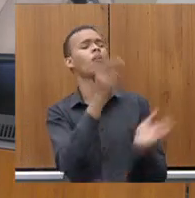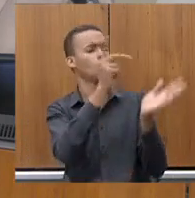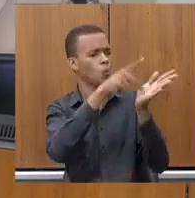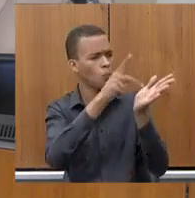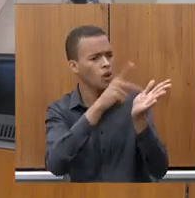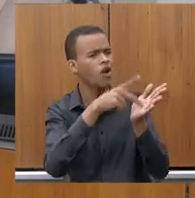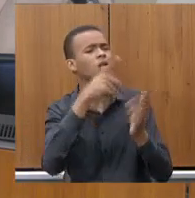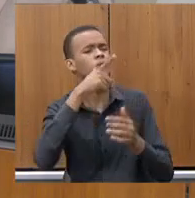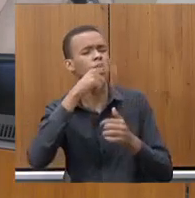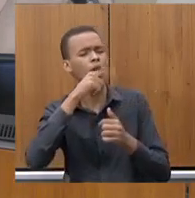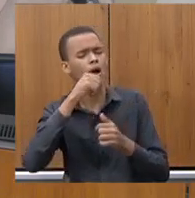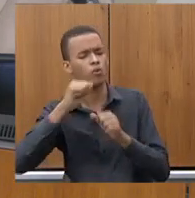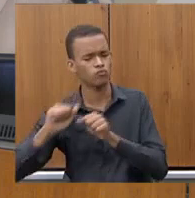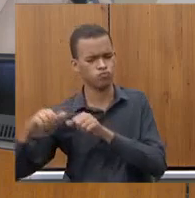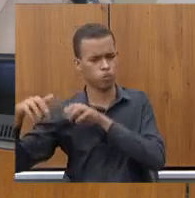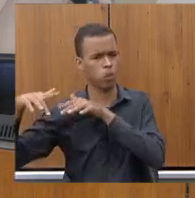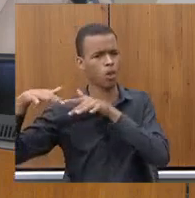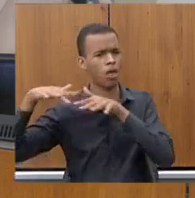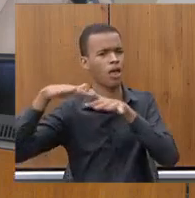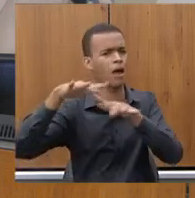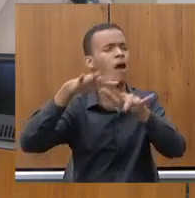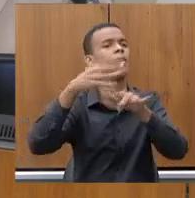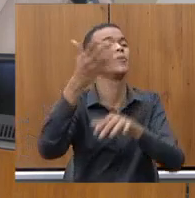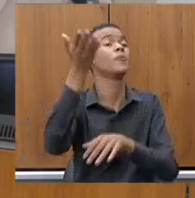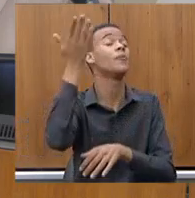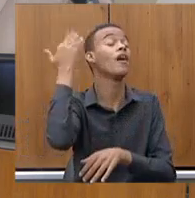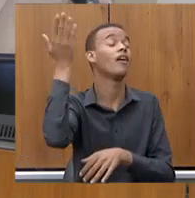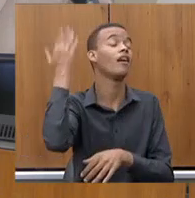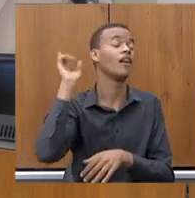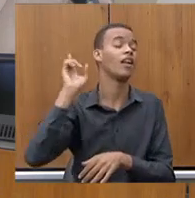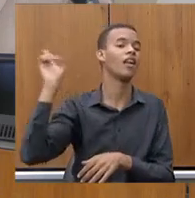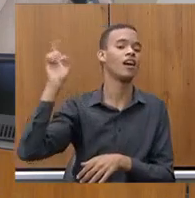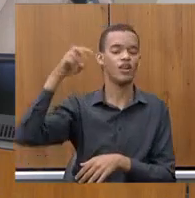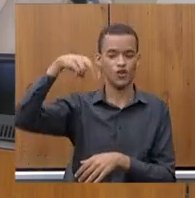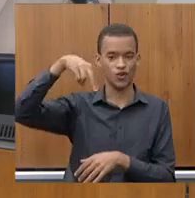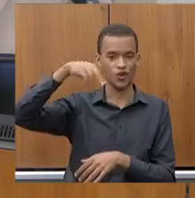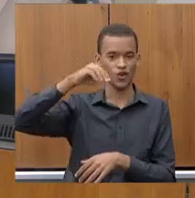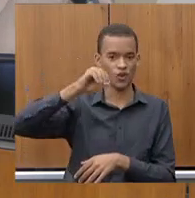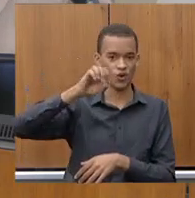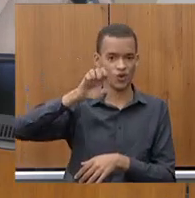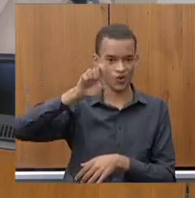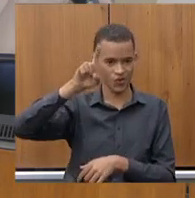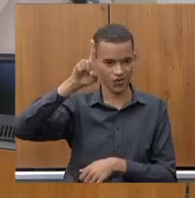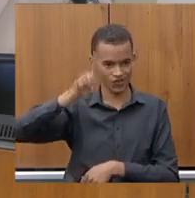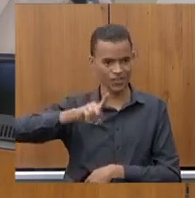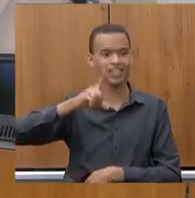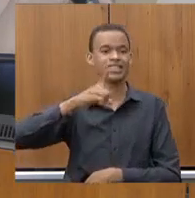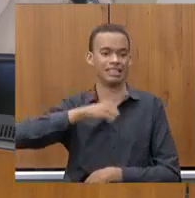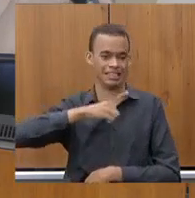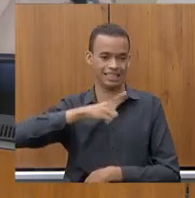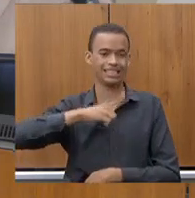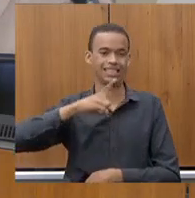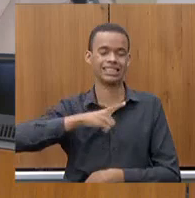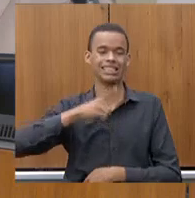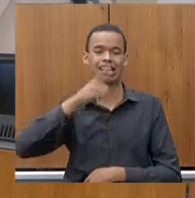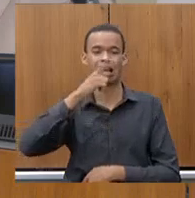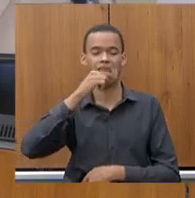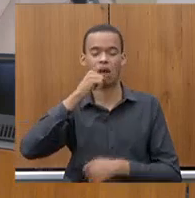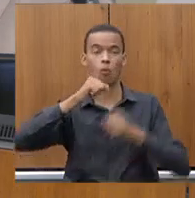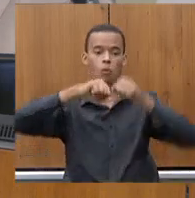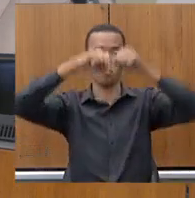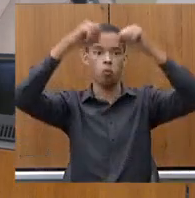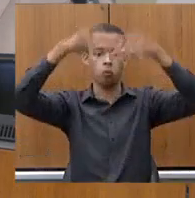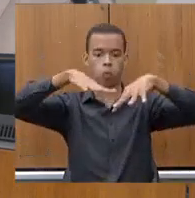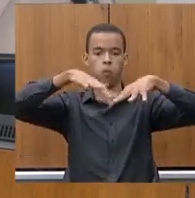Foi quando teve o dilúvio da Arca de Noé, aí realmente foi toda essa região toda, não ficou nada. Mas nós não podemos